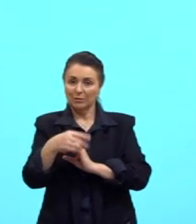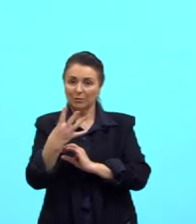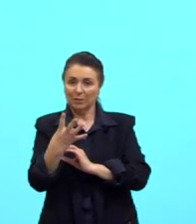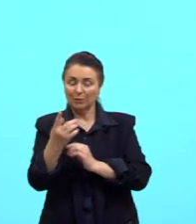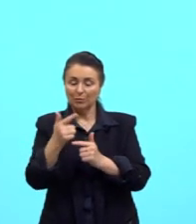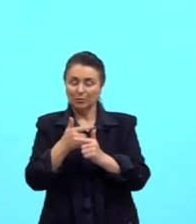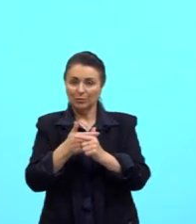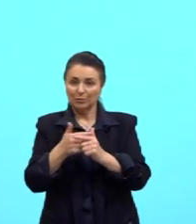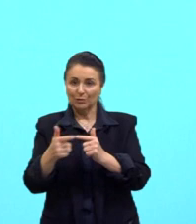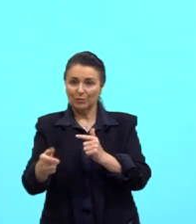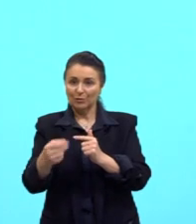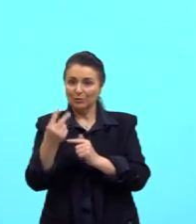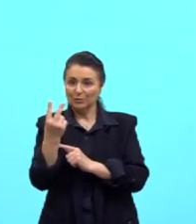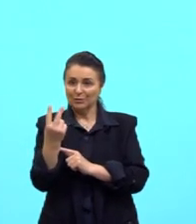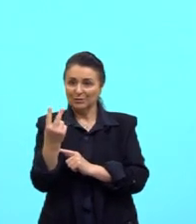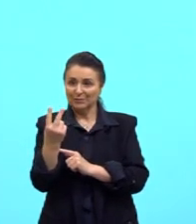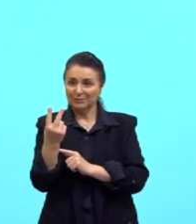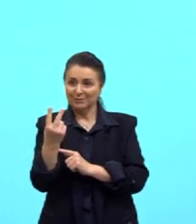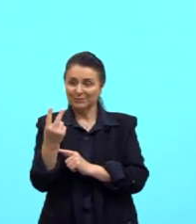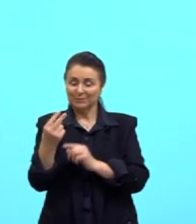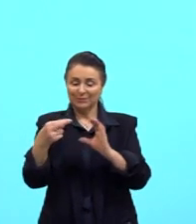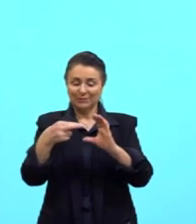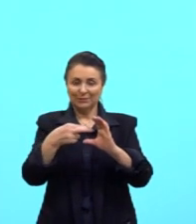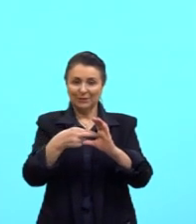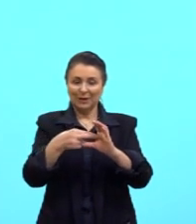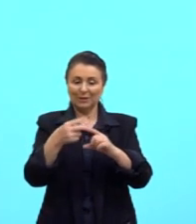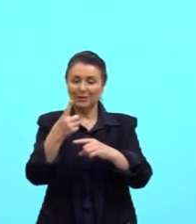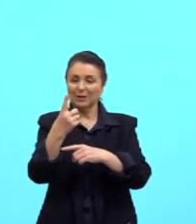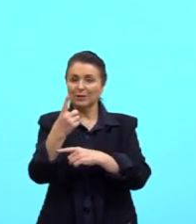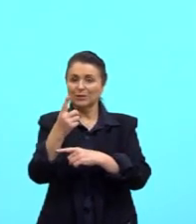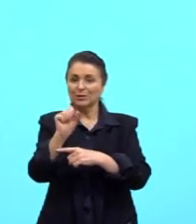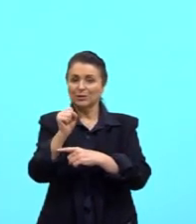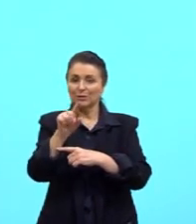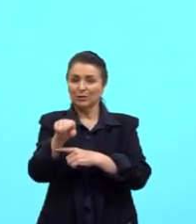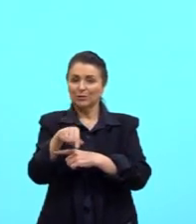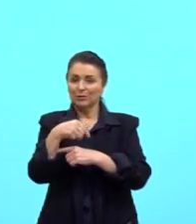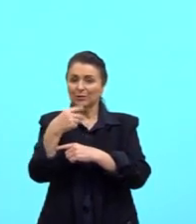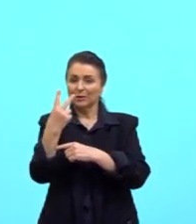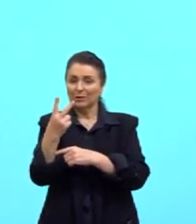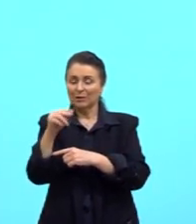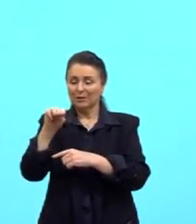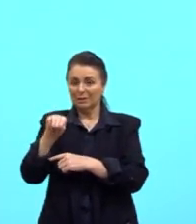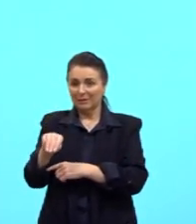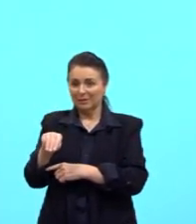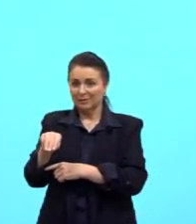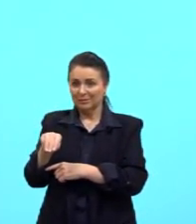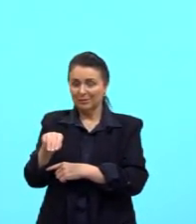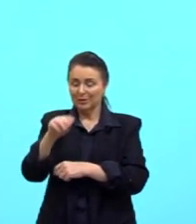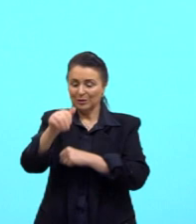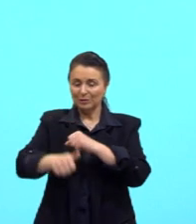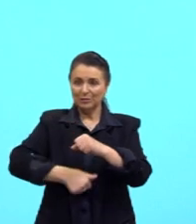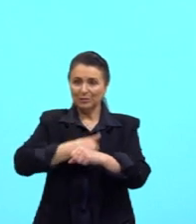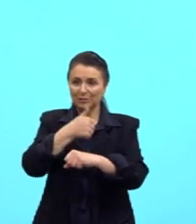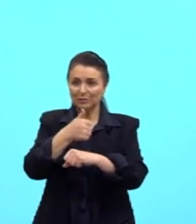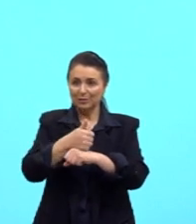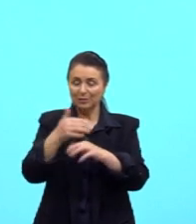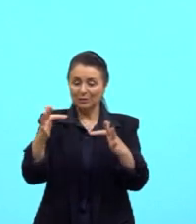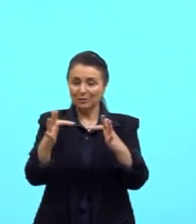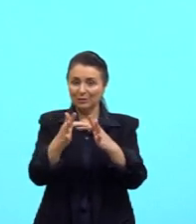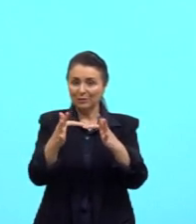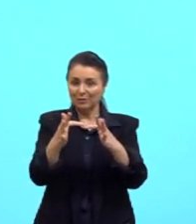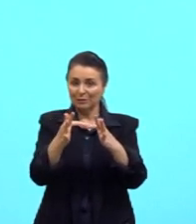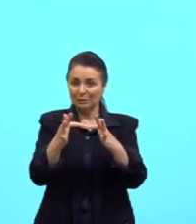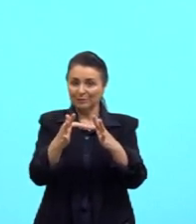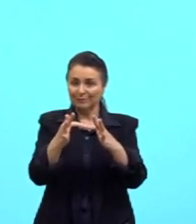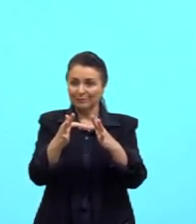e dividimos por 2. Nosso raio tem 18,2 metros. E substituímos, então, na fórmula, né?